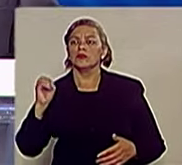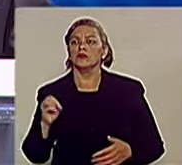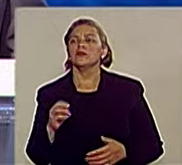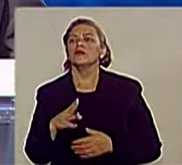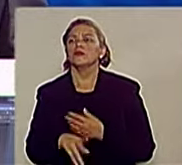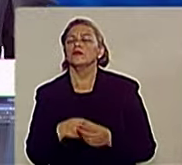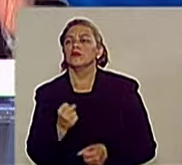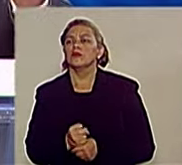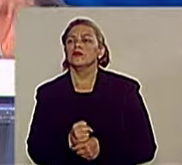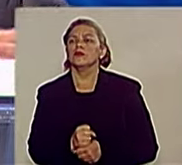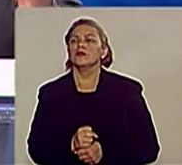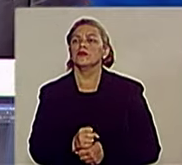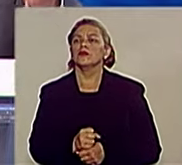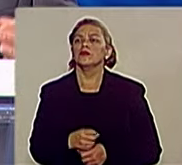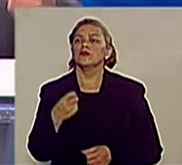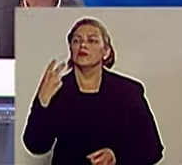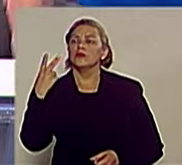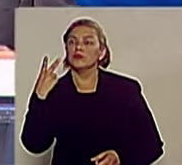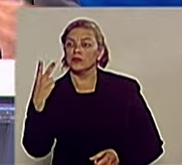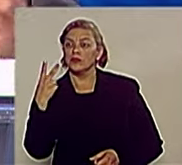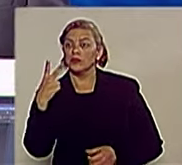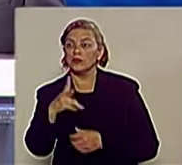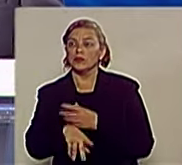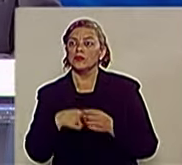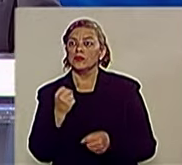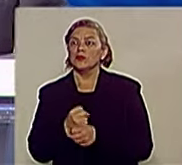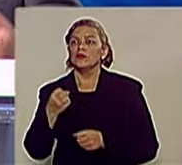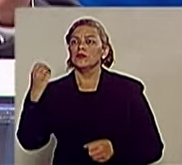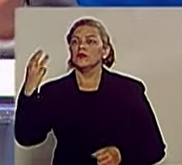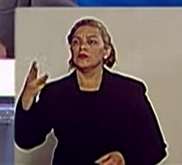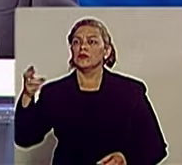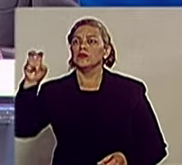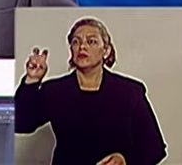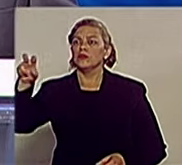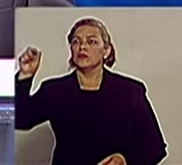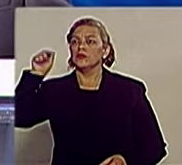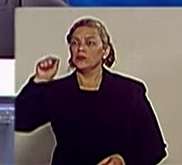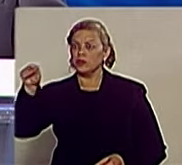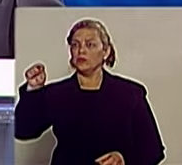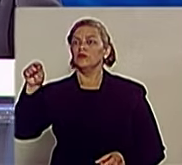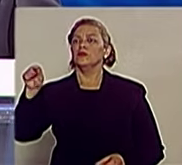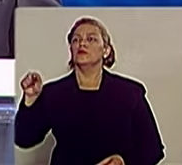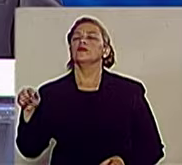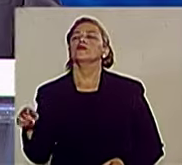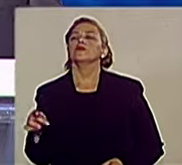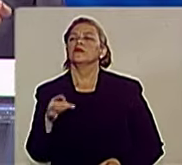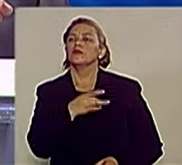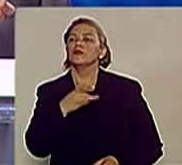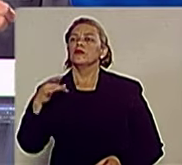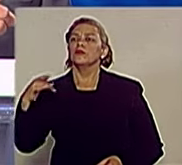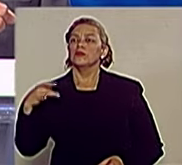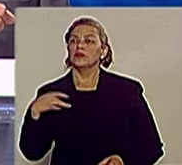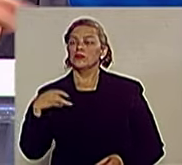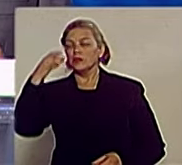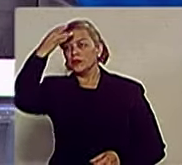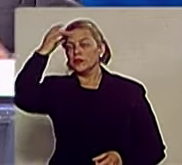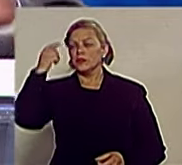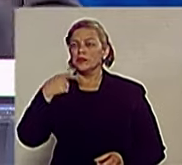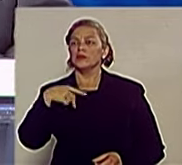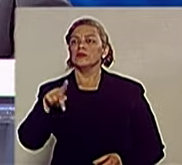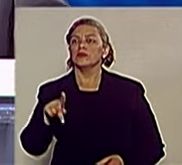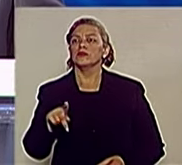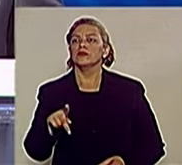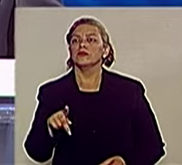em dois anos, 35 mil atendimentos. Vidas que nós salvamos. De duas ambulâncias